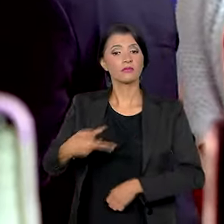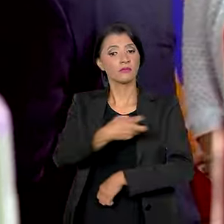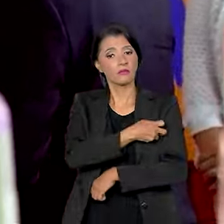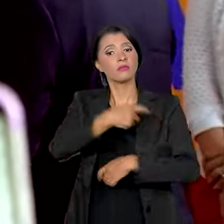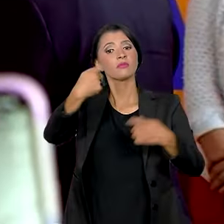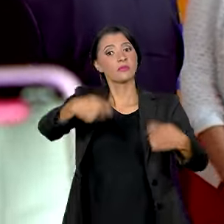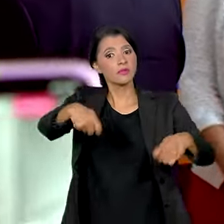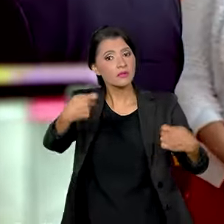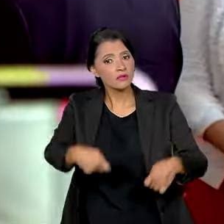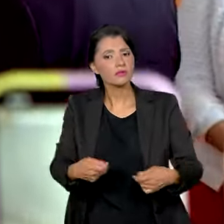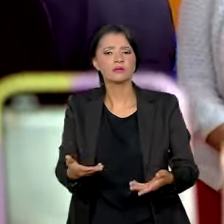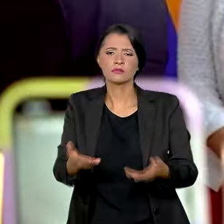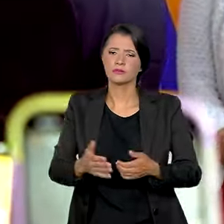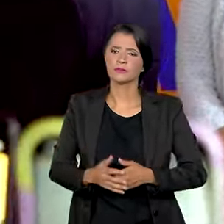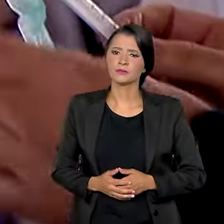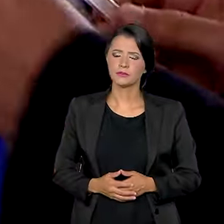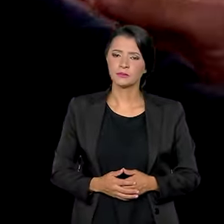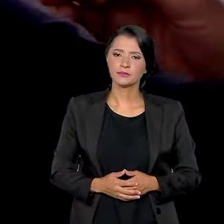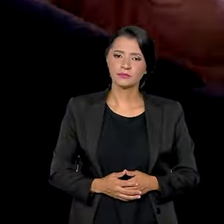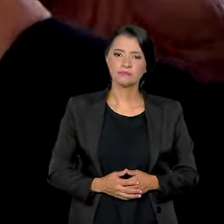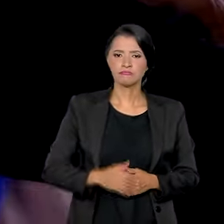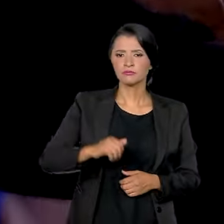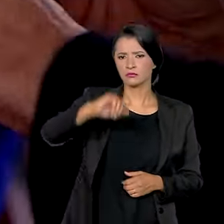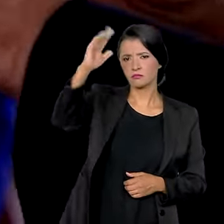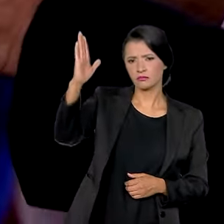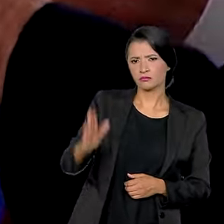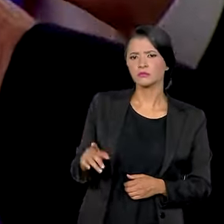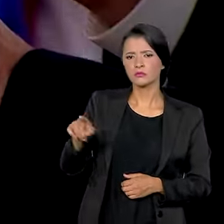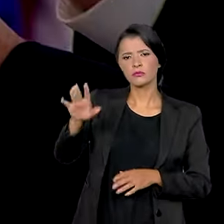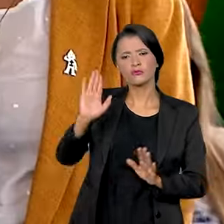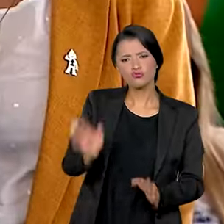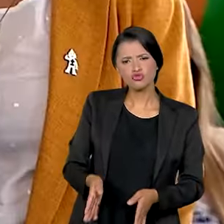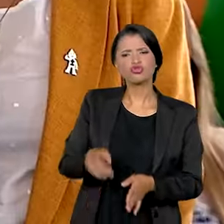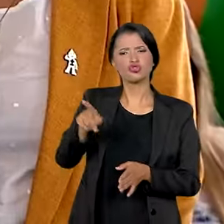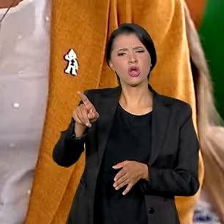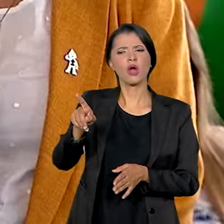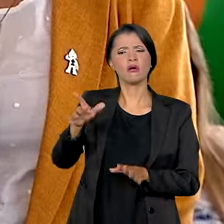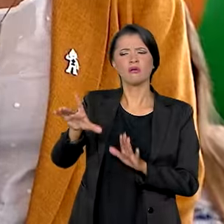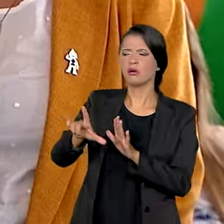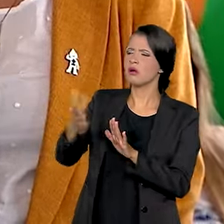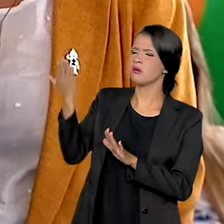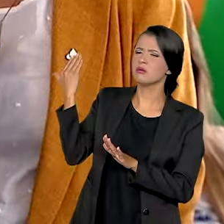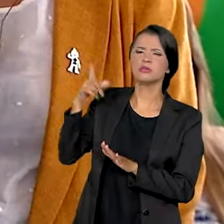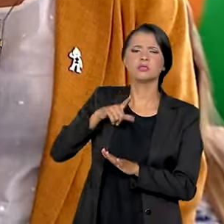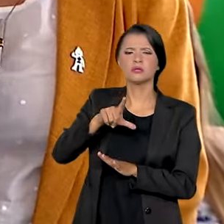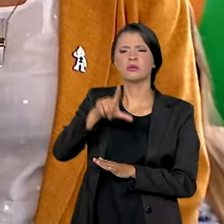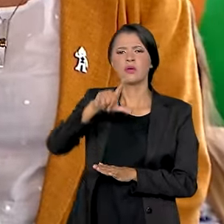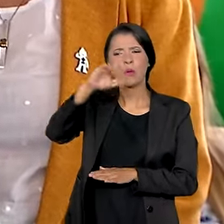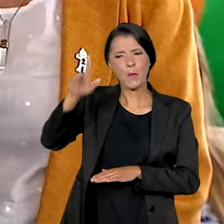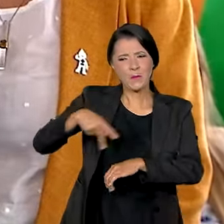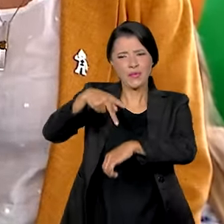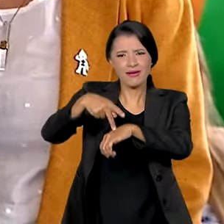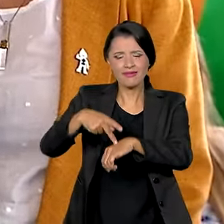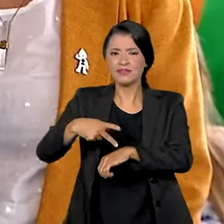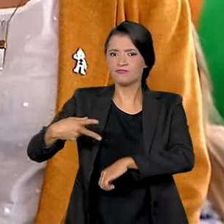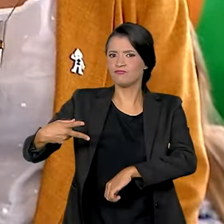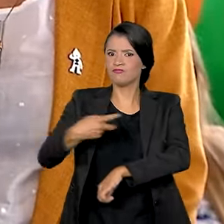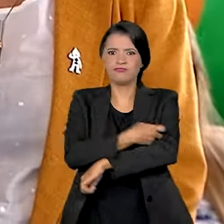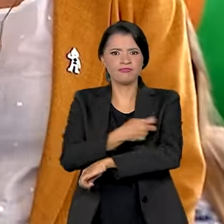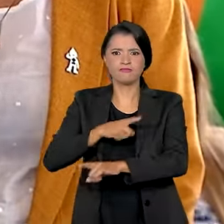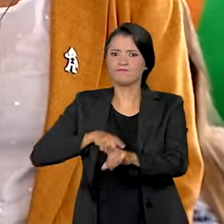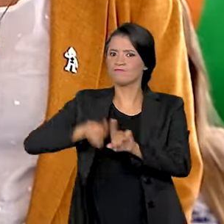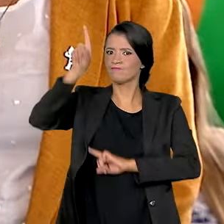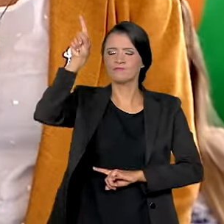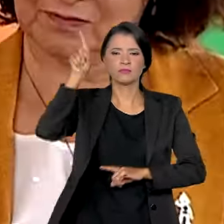Vacinar é preciso. O Brasil já foi o país campeão mundial